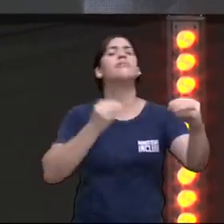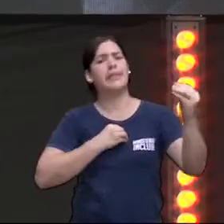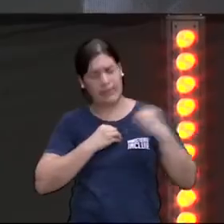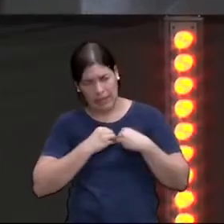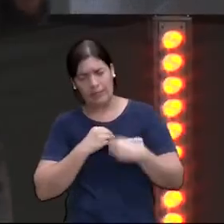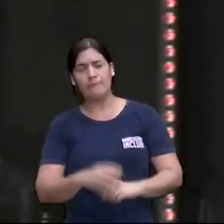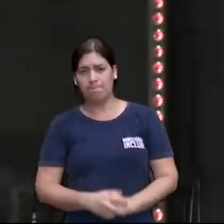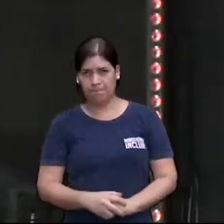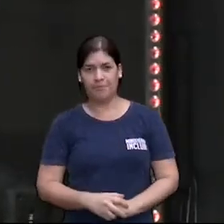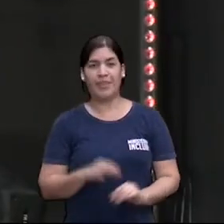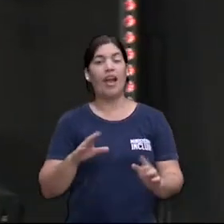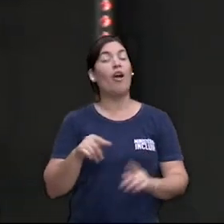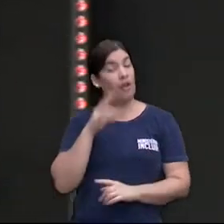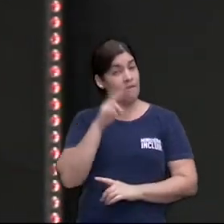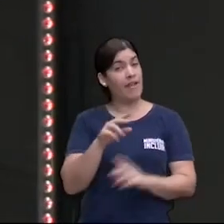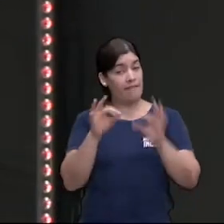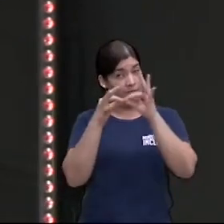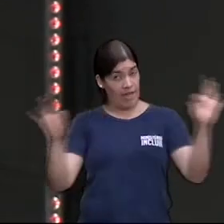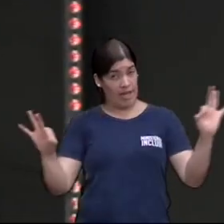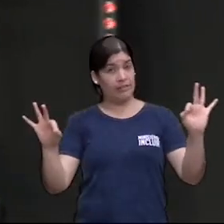Agora, quer ver uma frase tremenda?